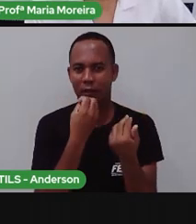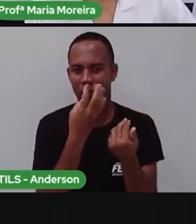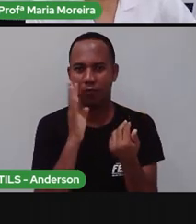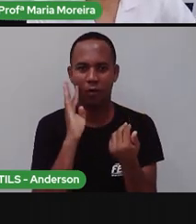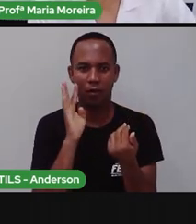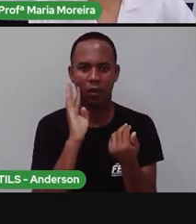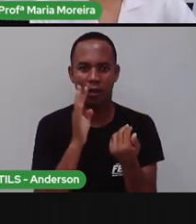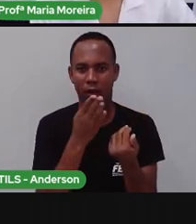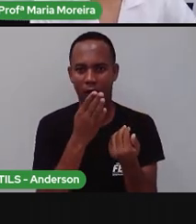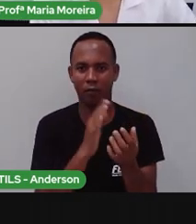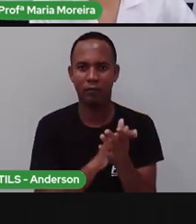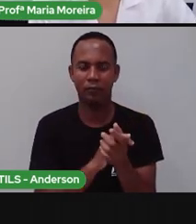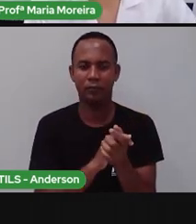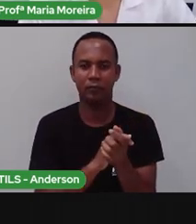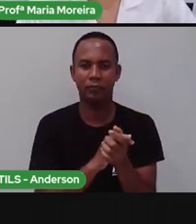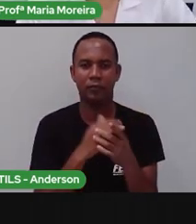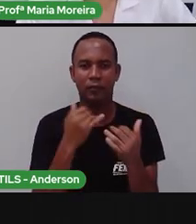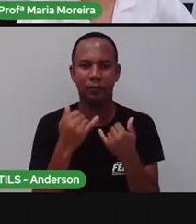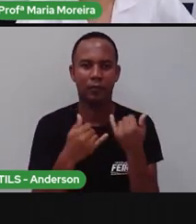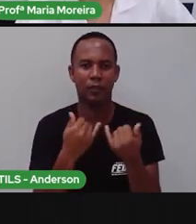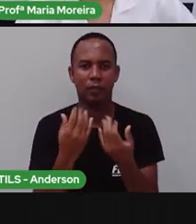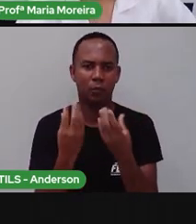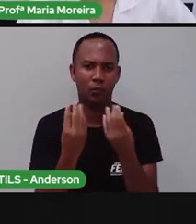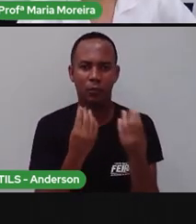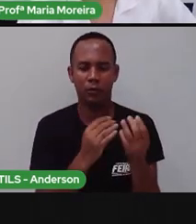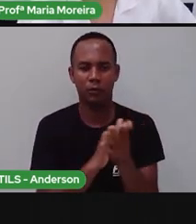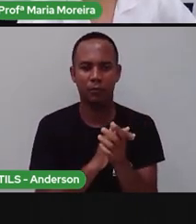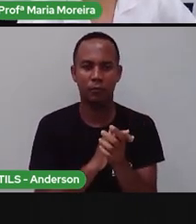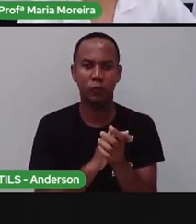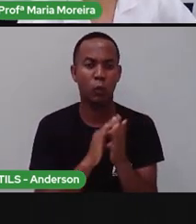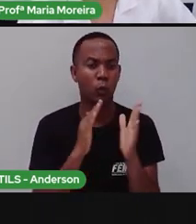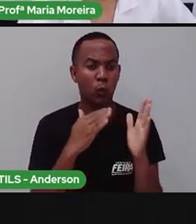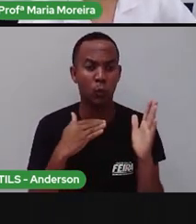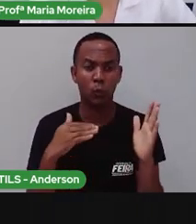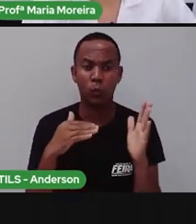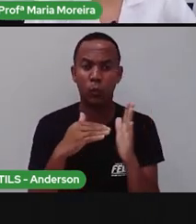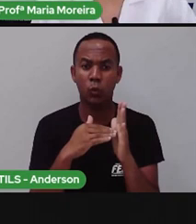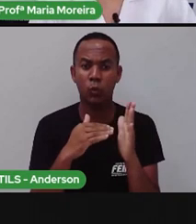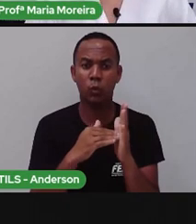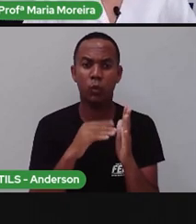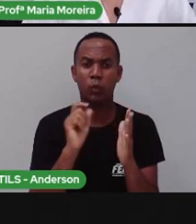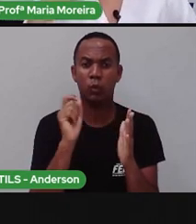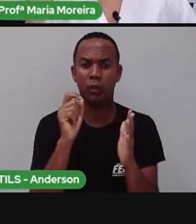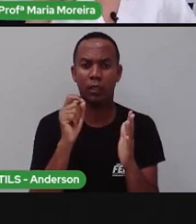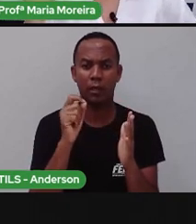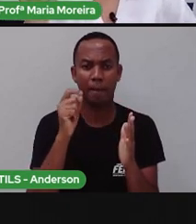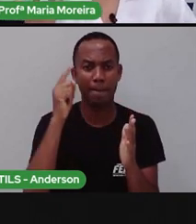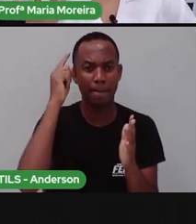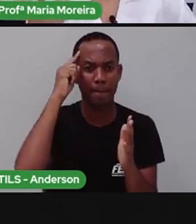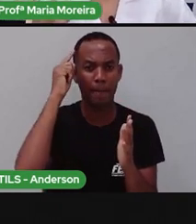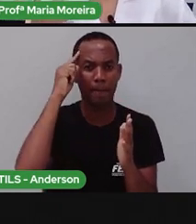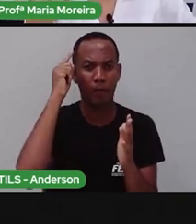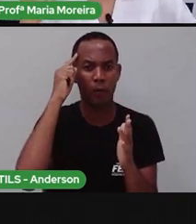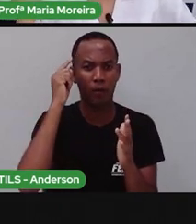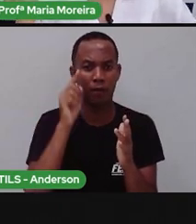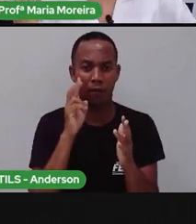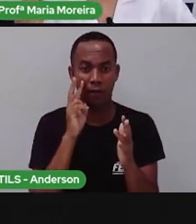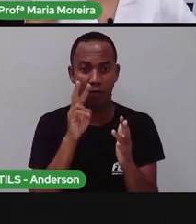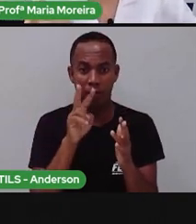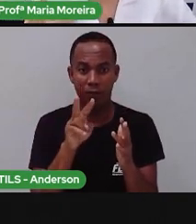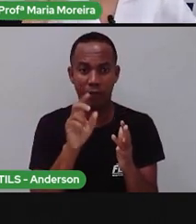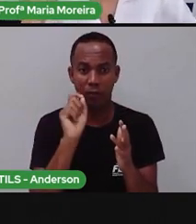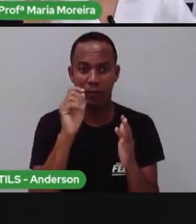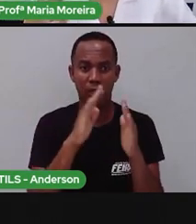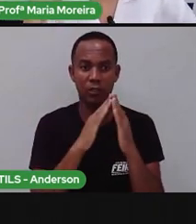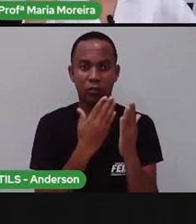Nisso em elástico. Brinquei bastante de elástico. Então, tudo isso aí são memórias. Se vocês repararem, a Pró durante a aula